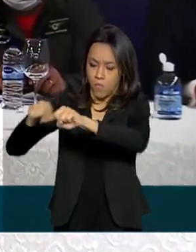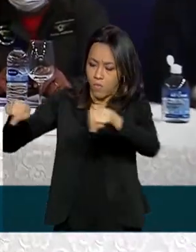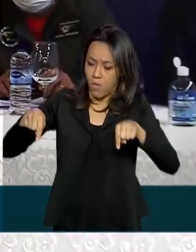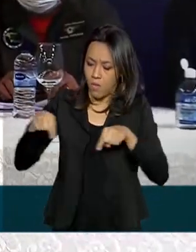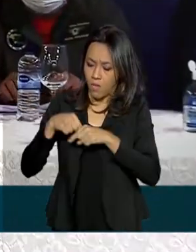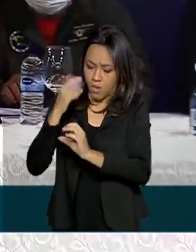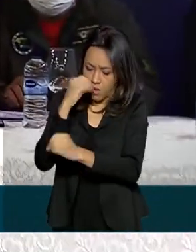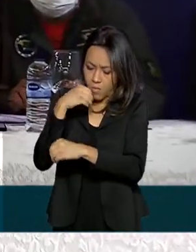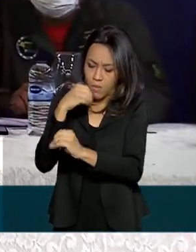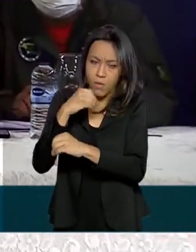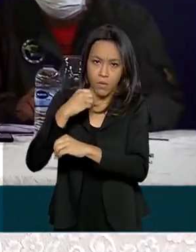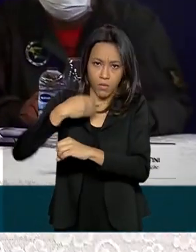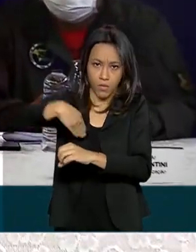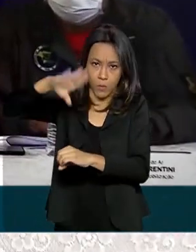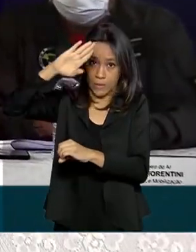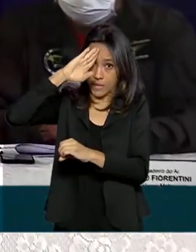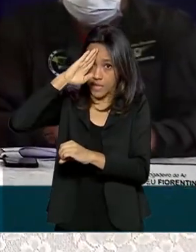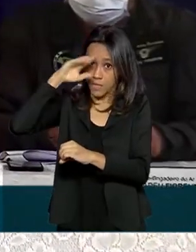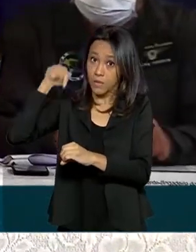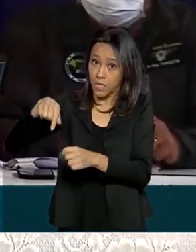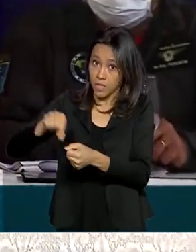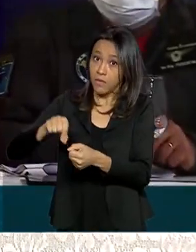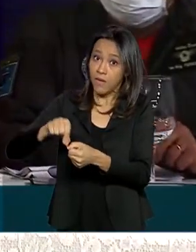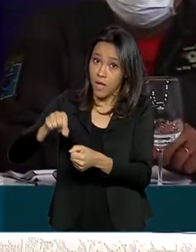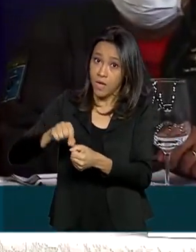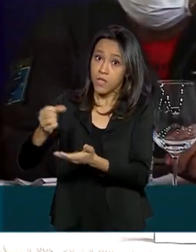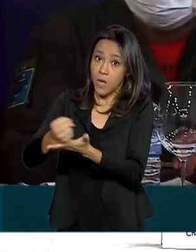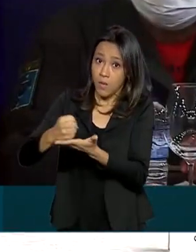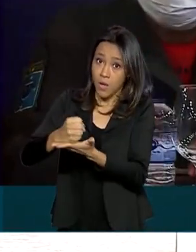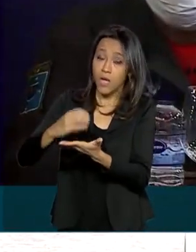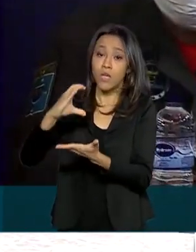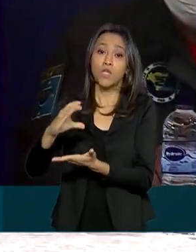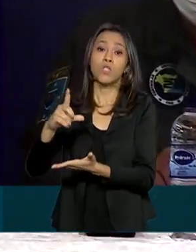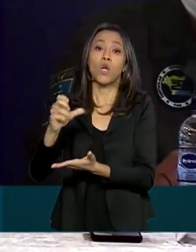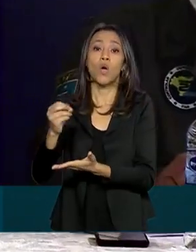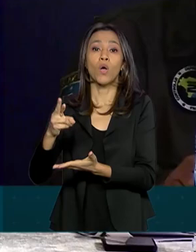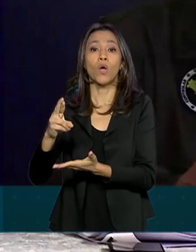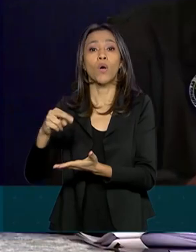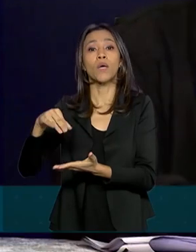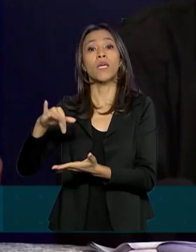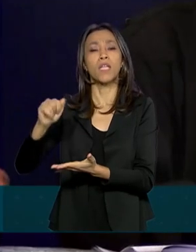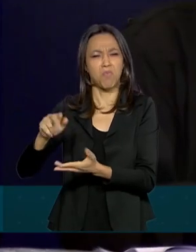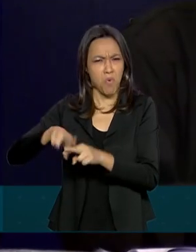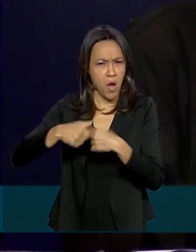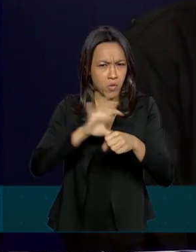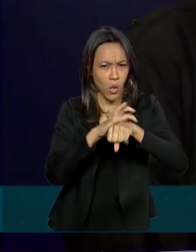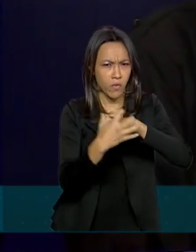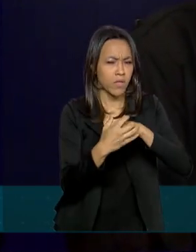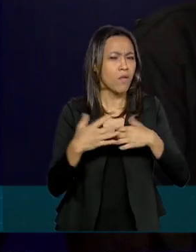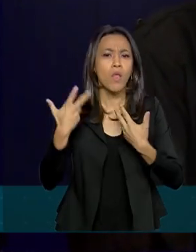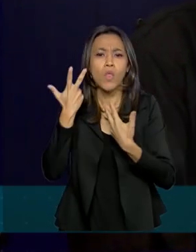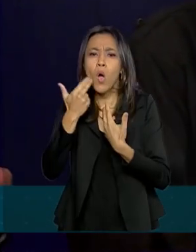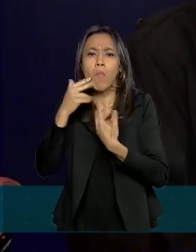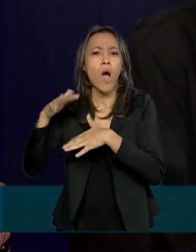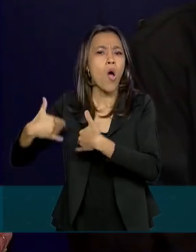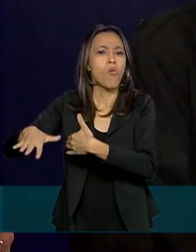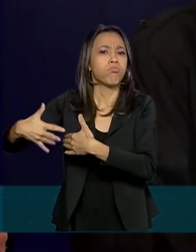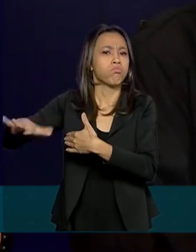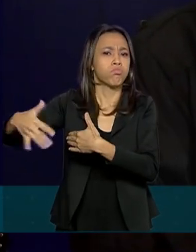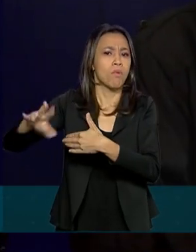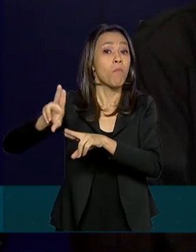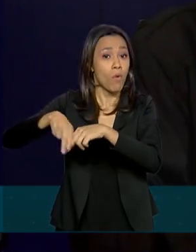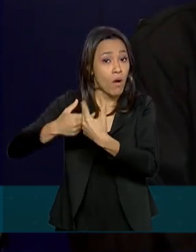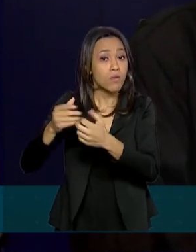ele produz cloroquina não por causa do Covid, ele tem uma produção normal por causa da malária,